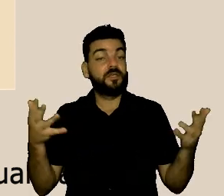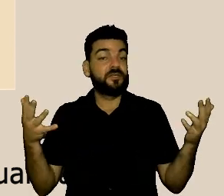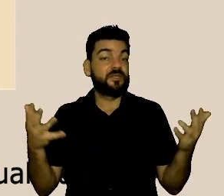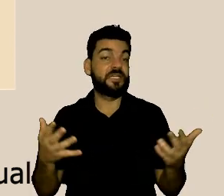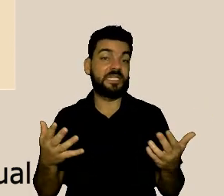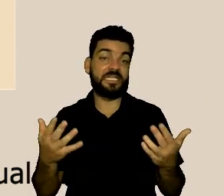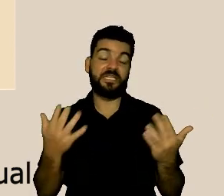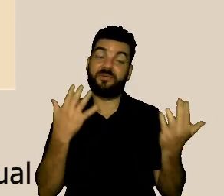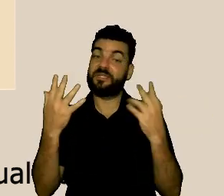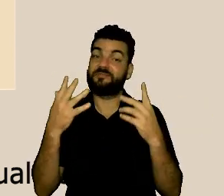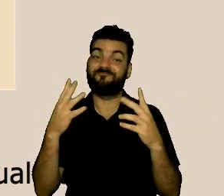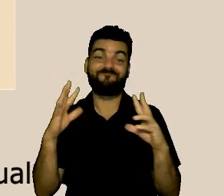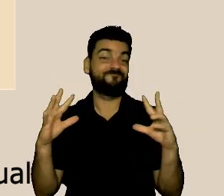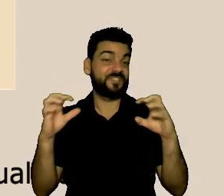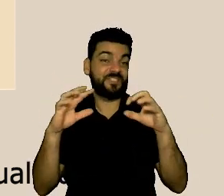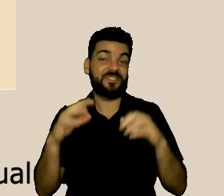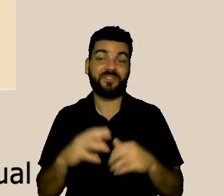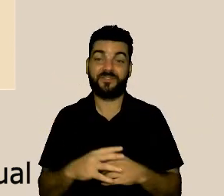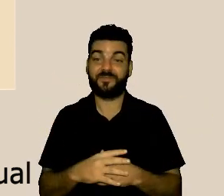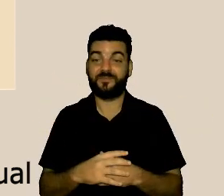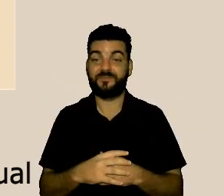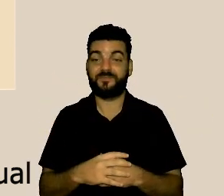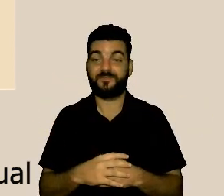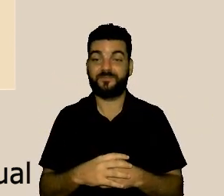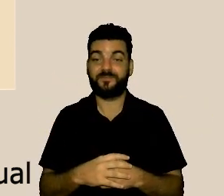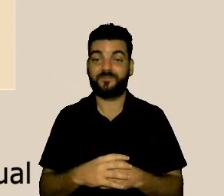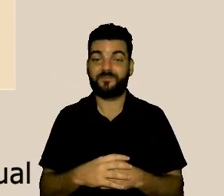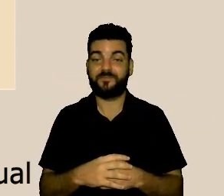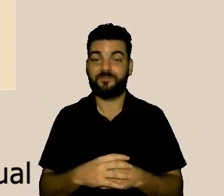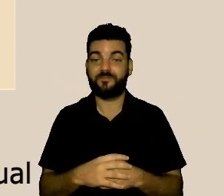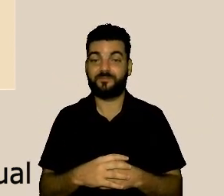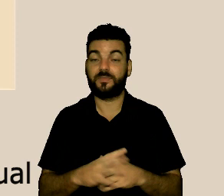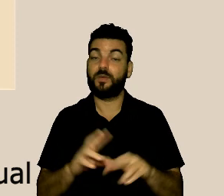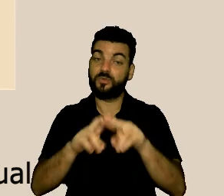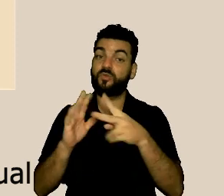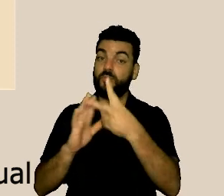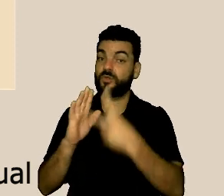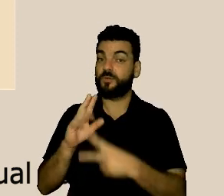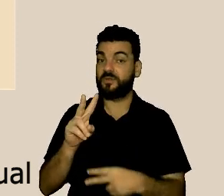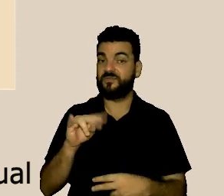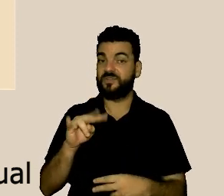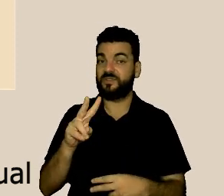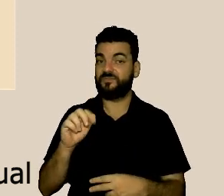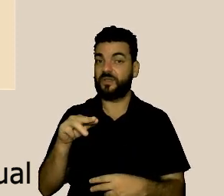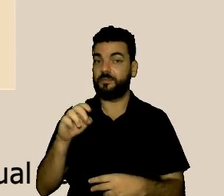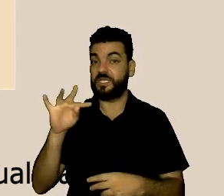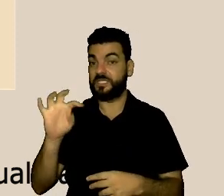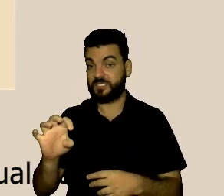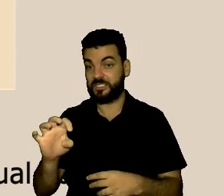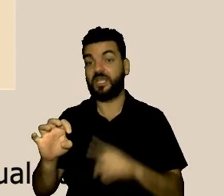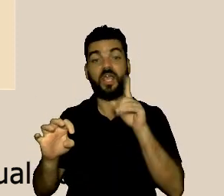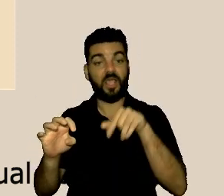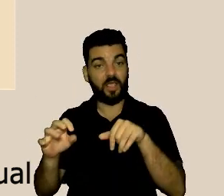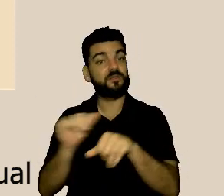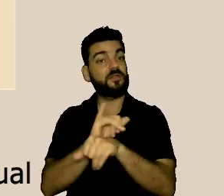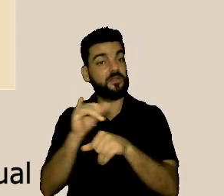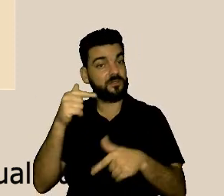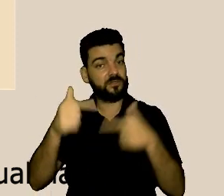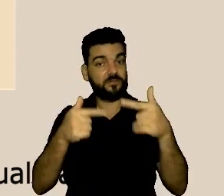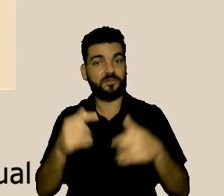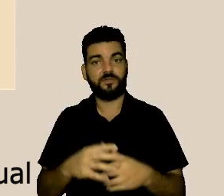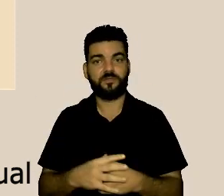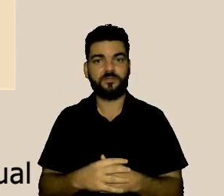situações conflituosas no trabalho e o vivamente ele é um dos eixos de atuação nossa né